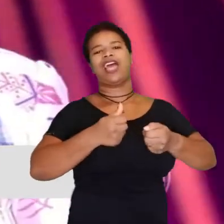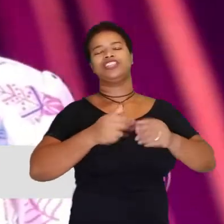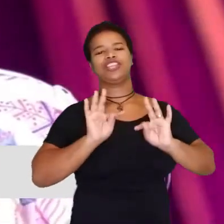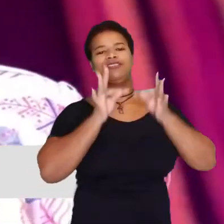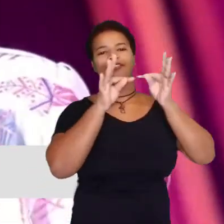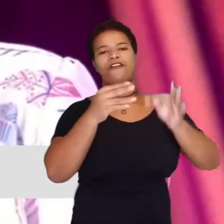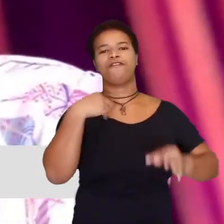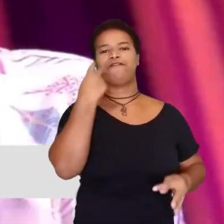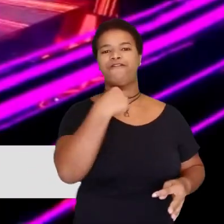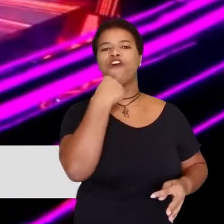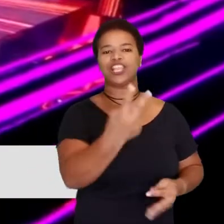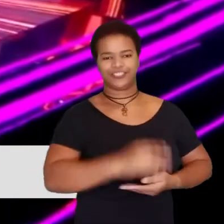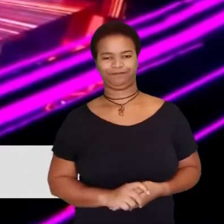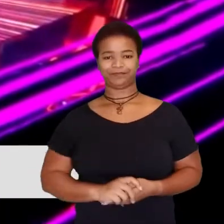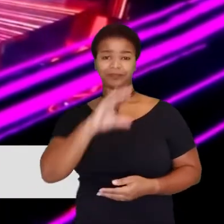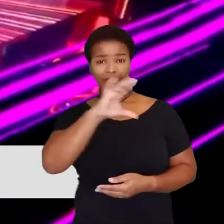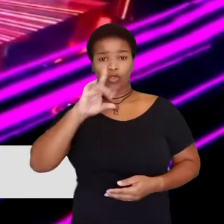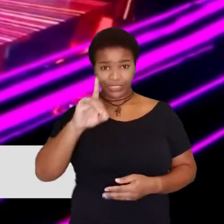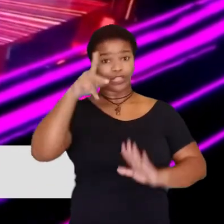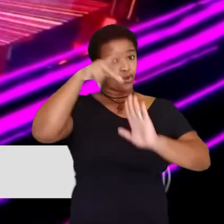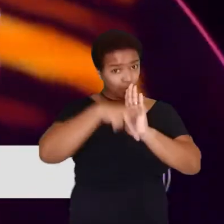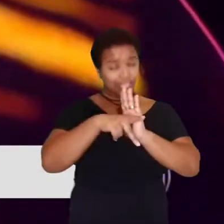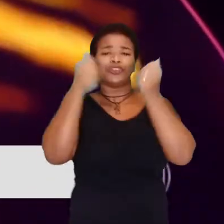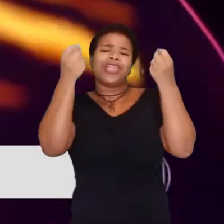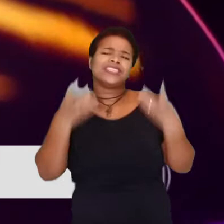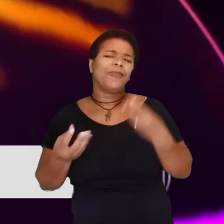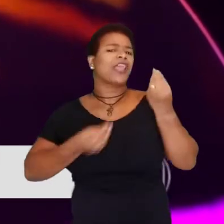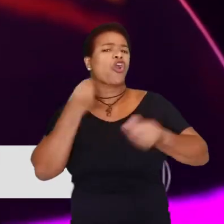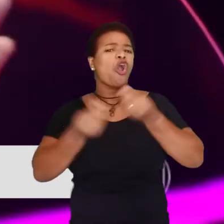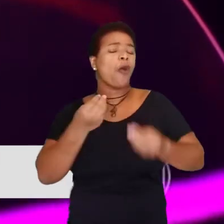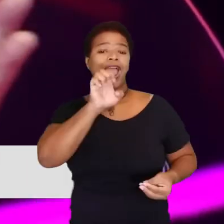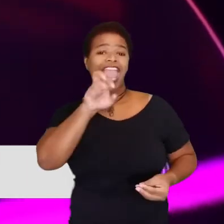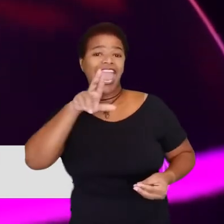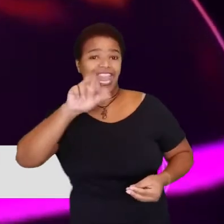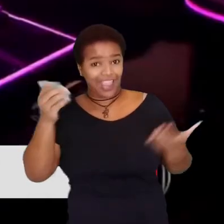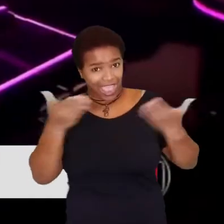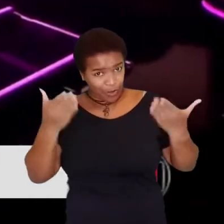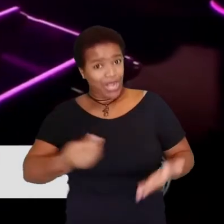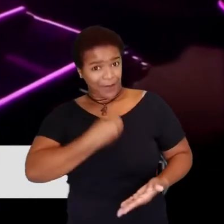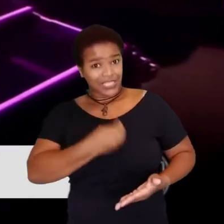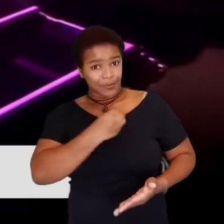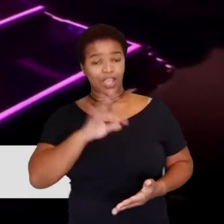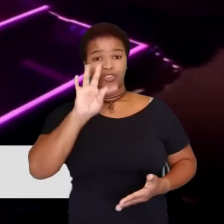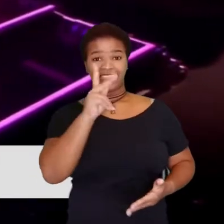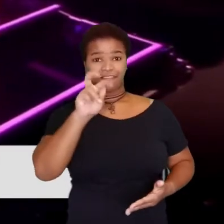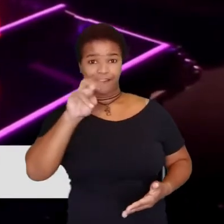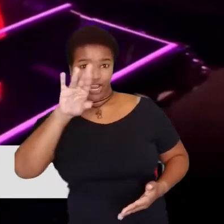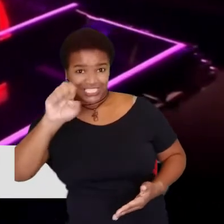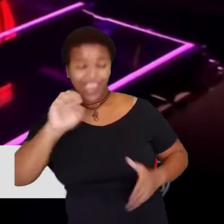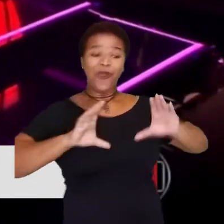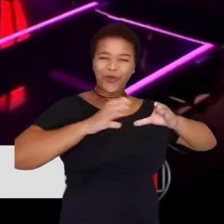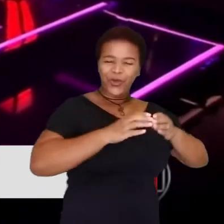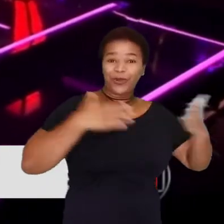técnica vocal. A coordenadora do projeto fala como a participação da Érica no The Voice dá aquele gás no grupo,